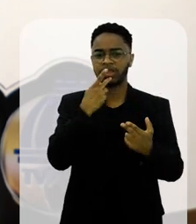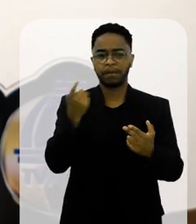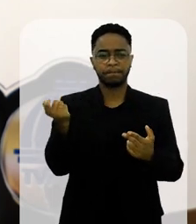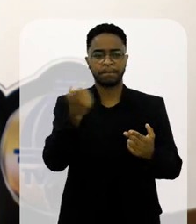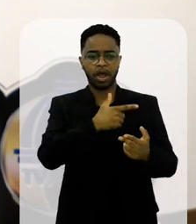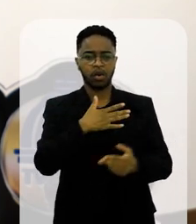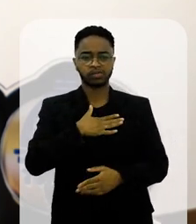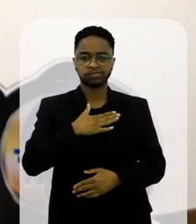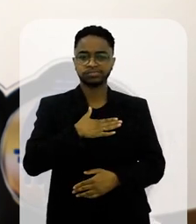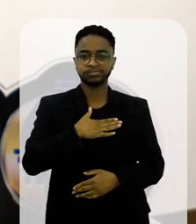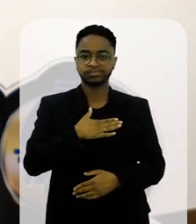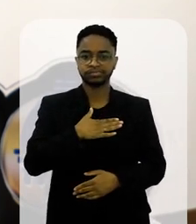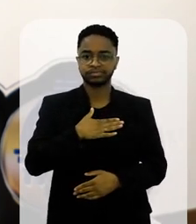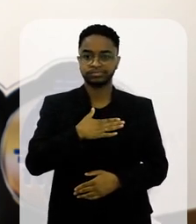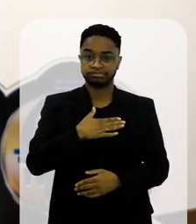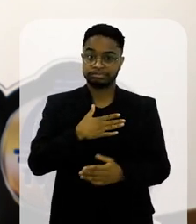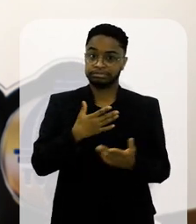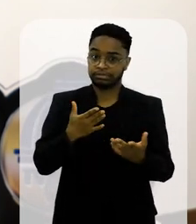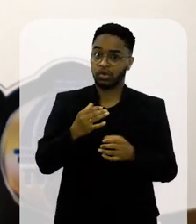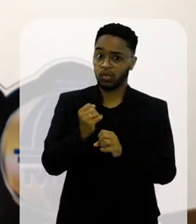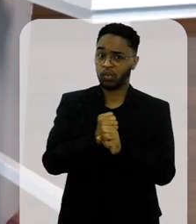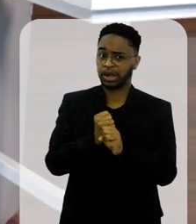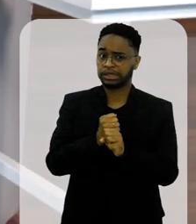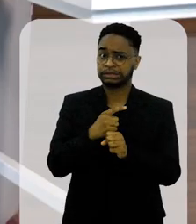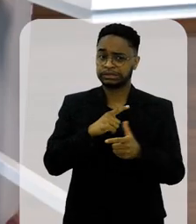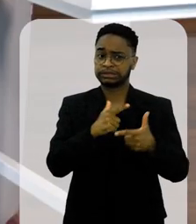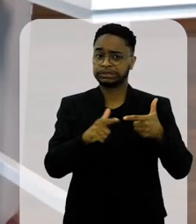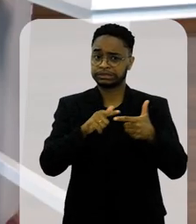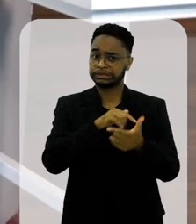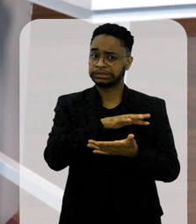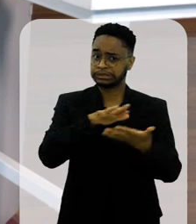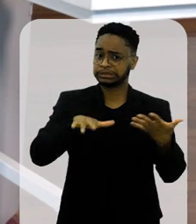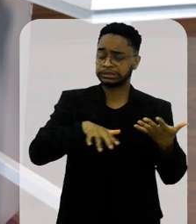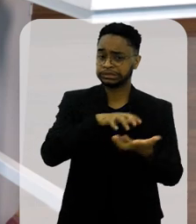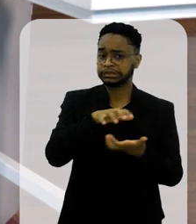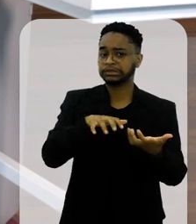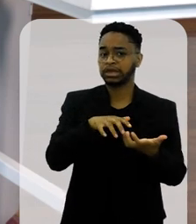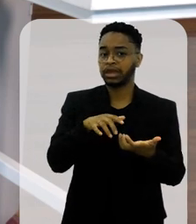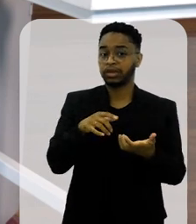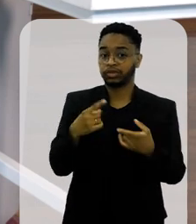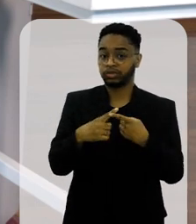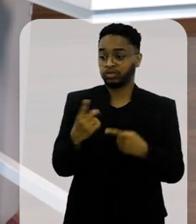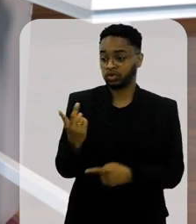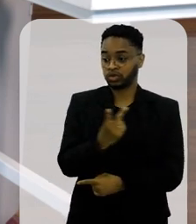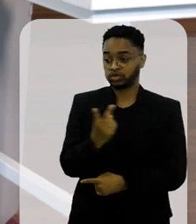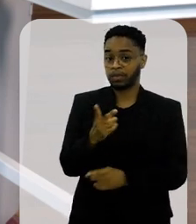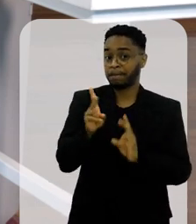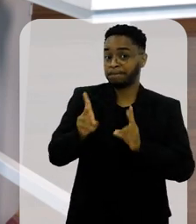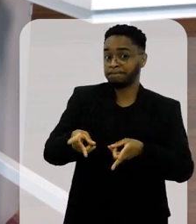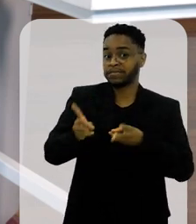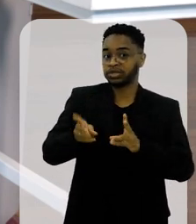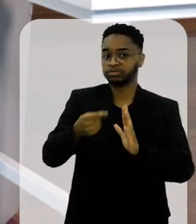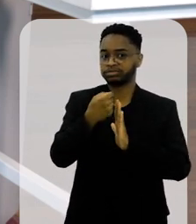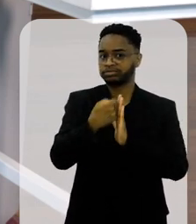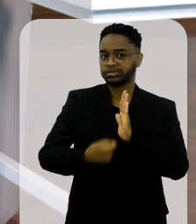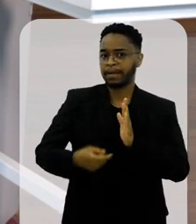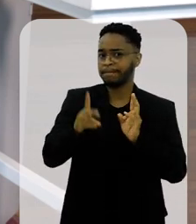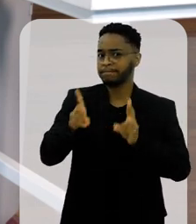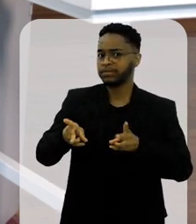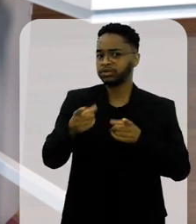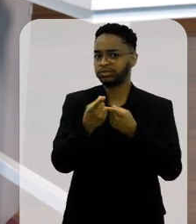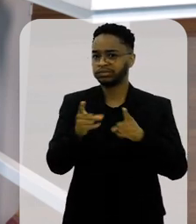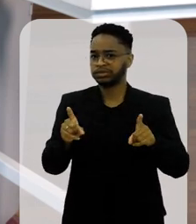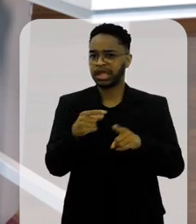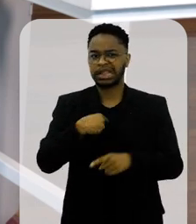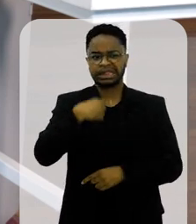Falando mal de mim, falando... No âmbito da loucura, né? No âmbito da loucura, que era eu e Mário Burriello com o mesmo enredo, né? E ele